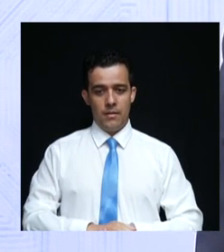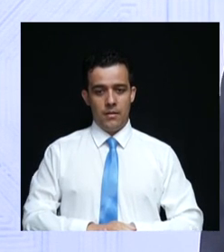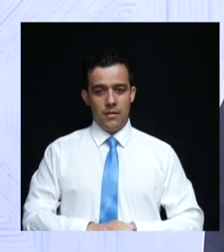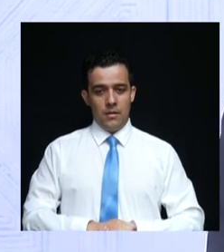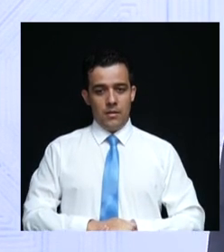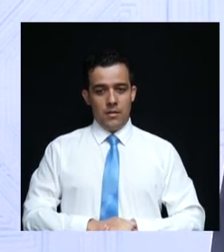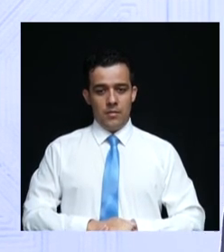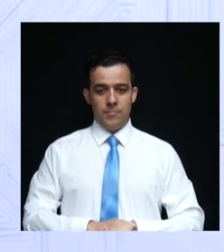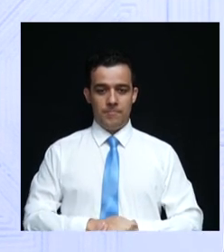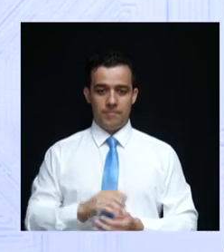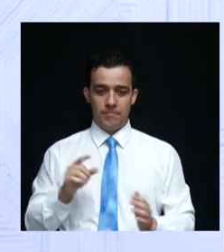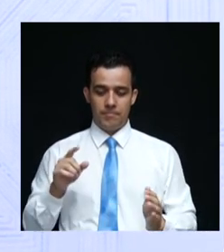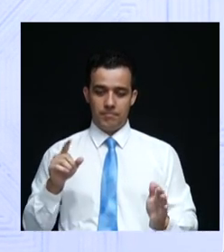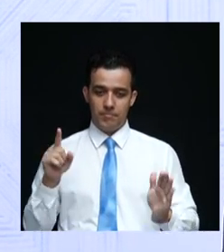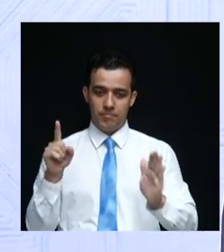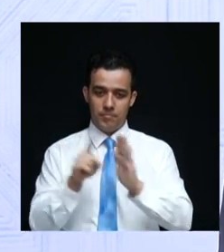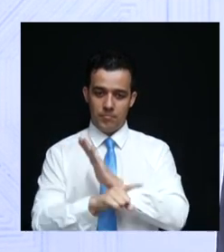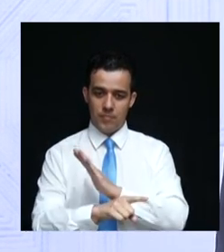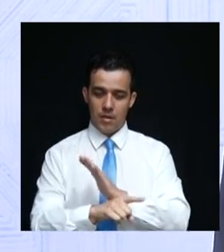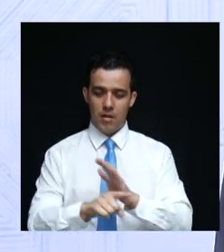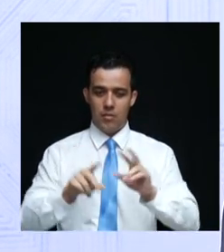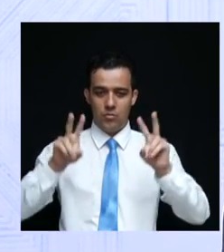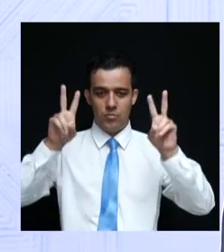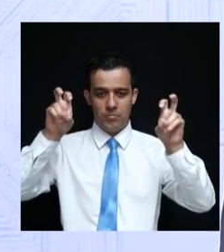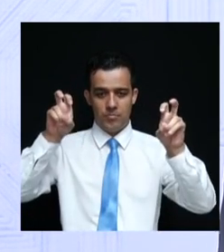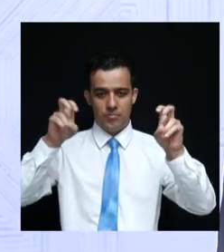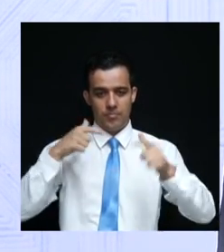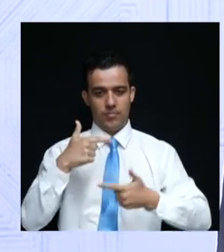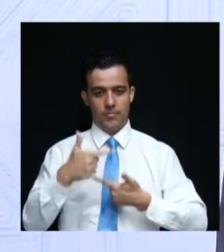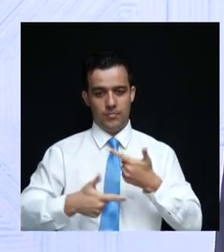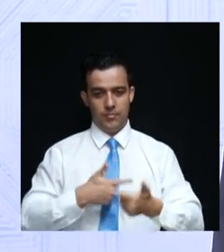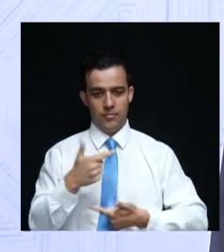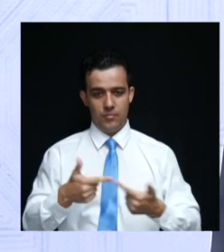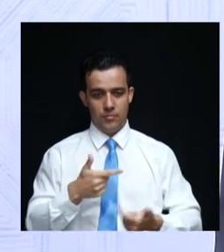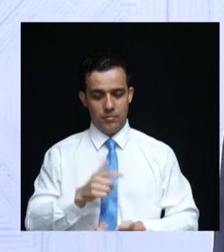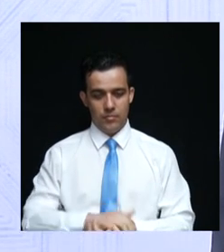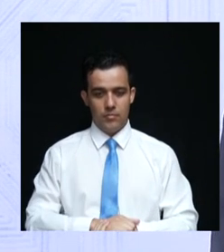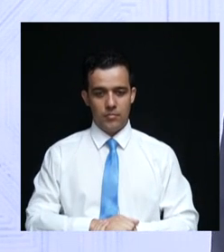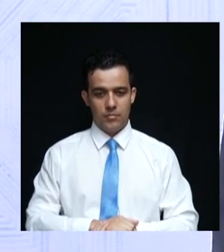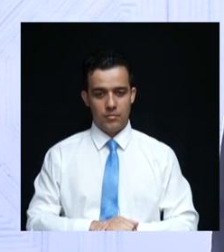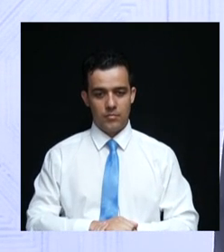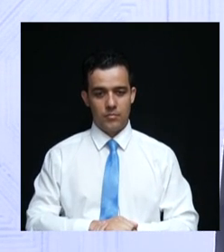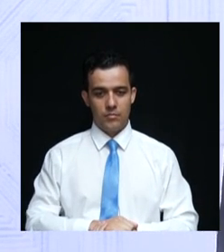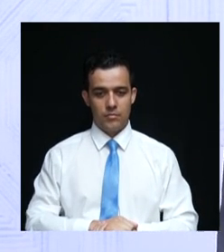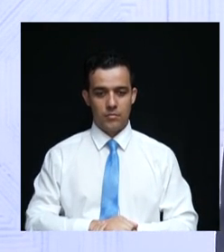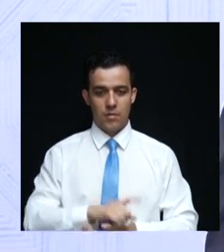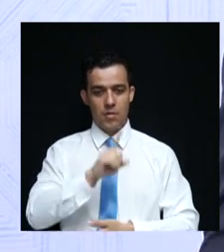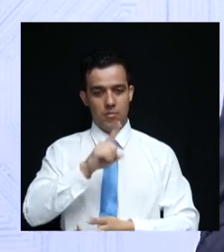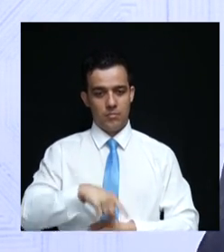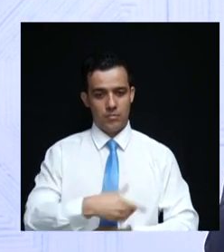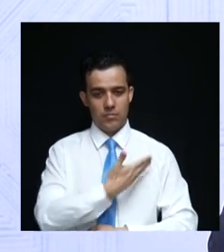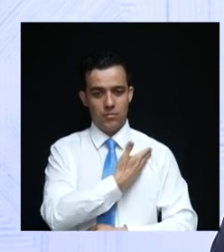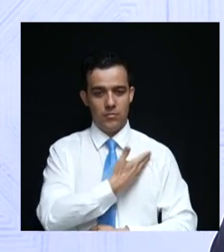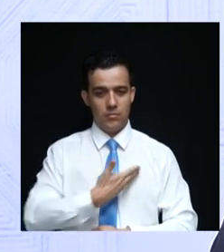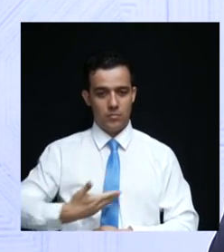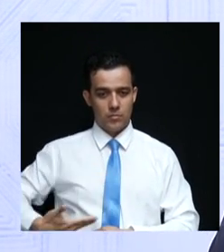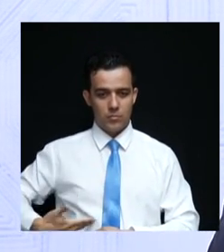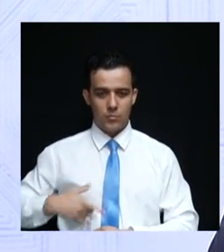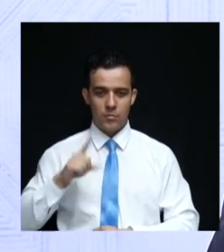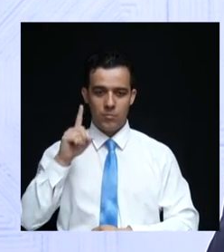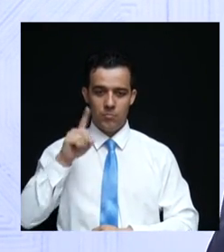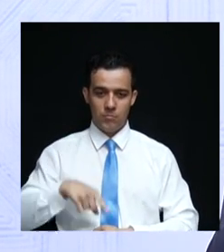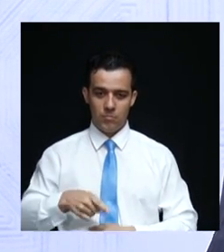A pergunta feita foi sobre emprego. Cabe ao Estado ser indutor.